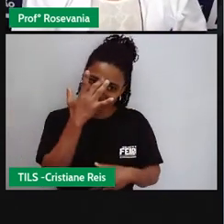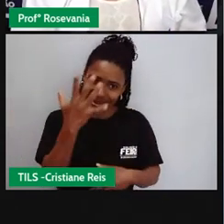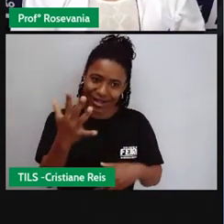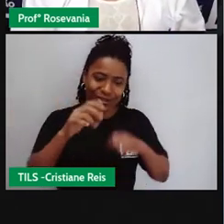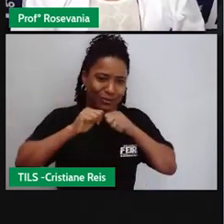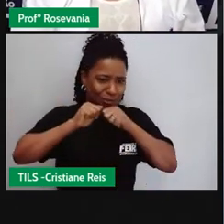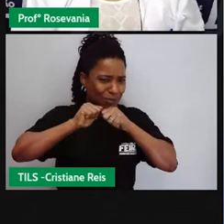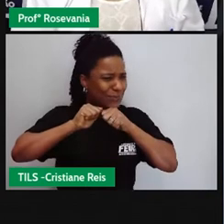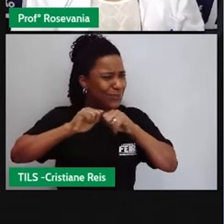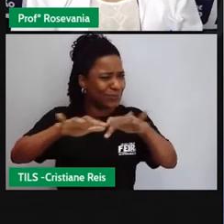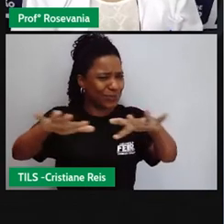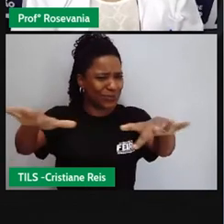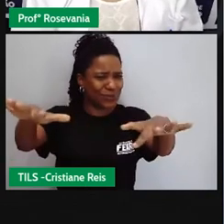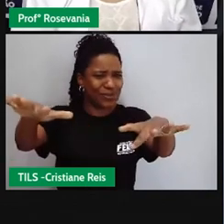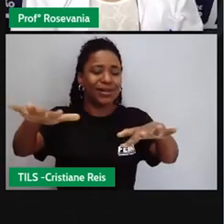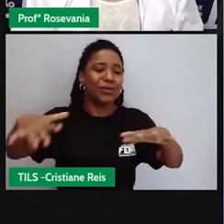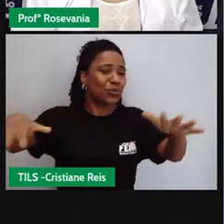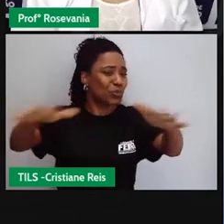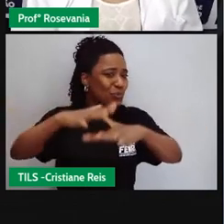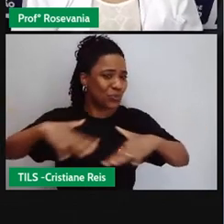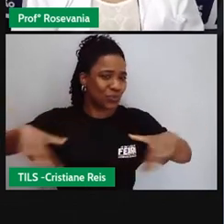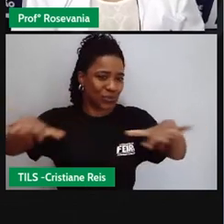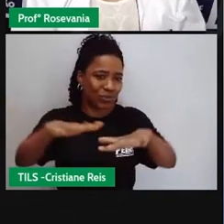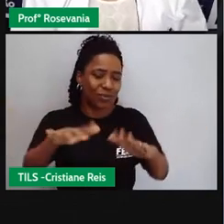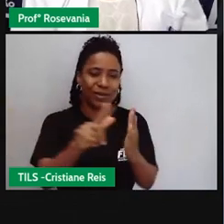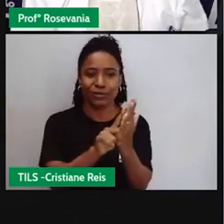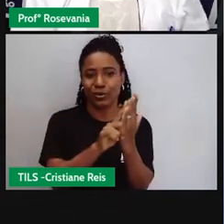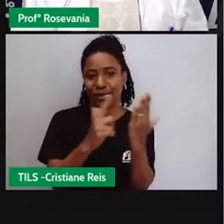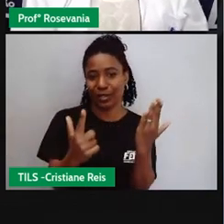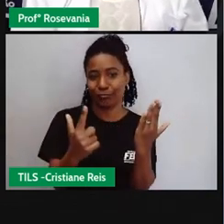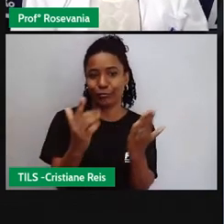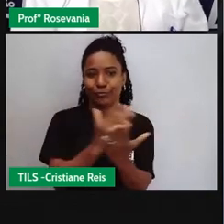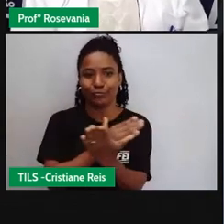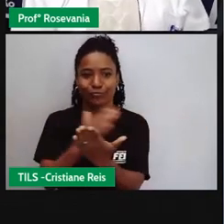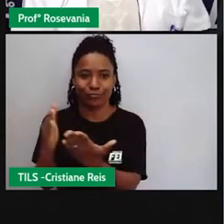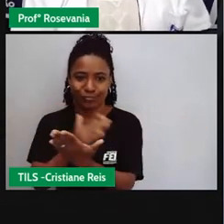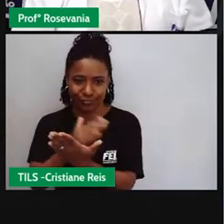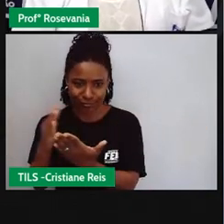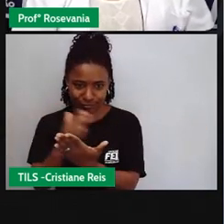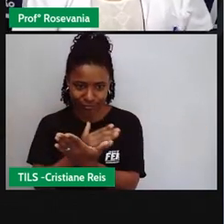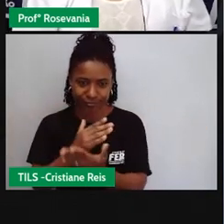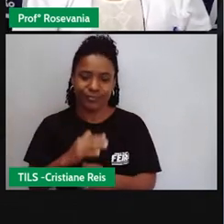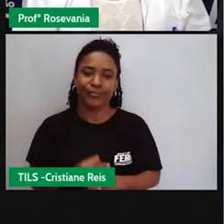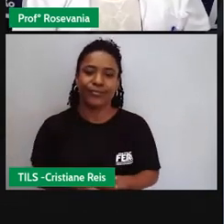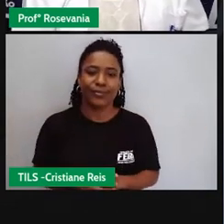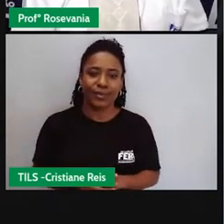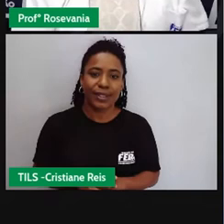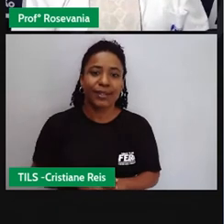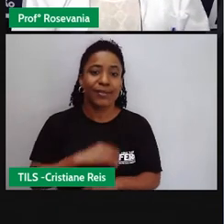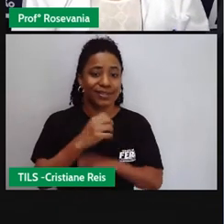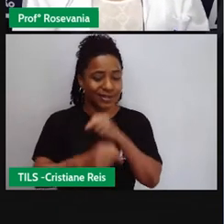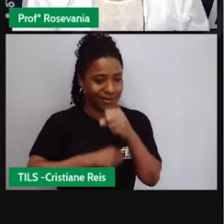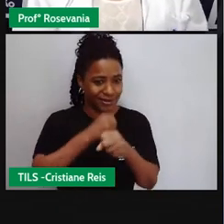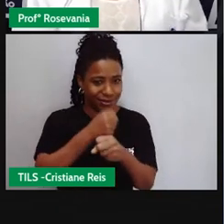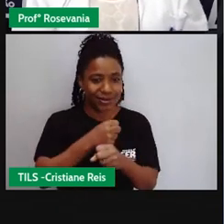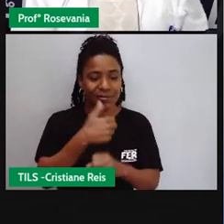informação do que o jornal porque eram para poucas cidades e para quem sabia ler aí na década de 1950